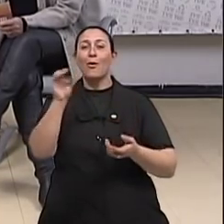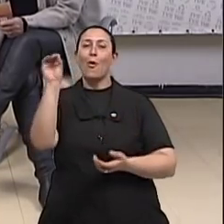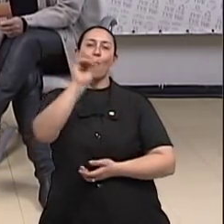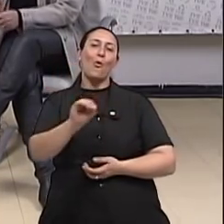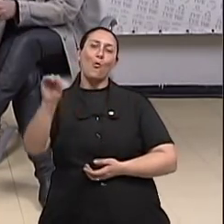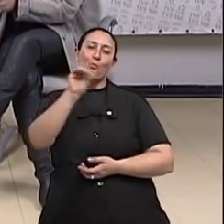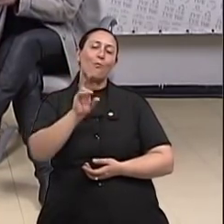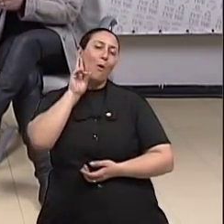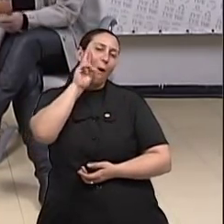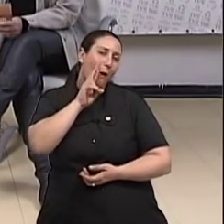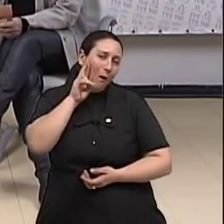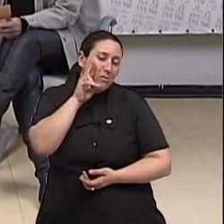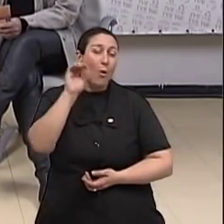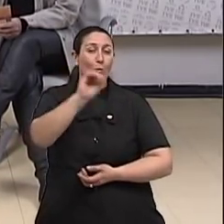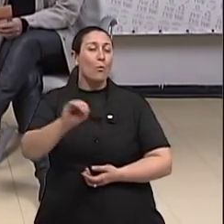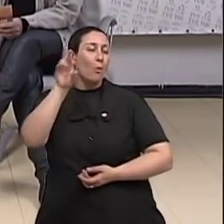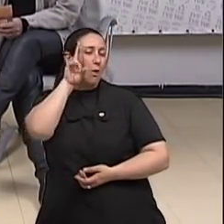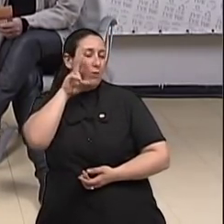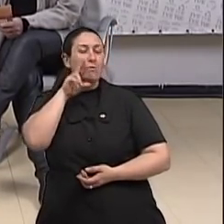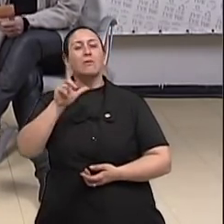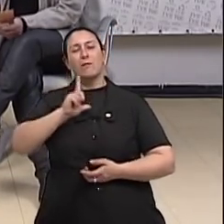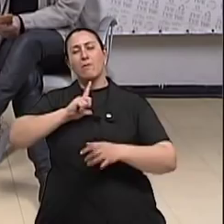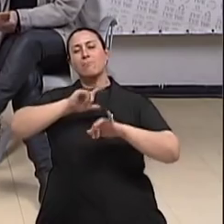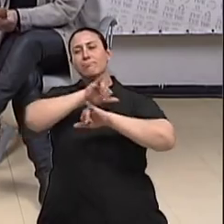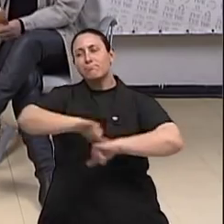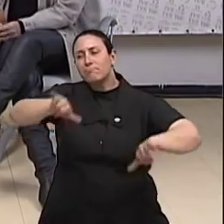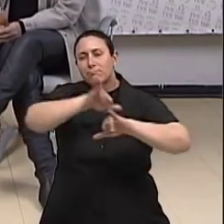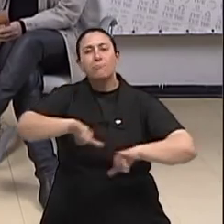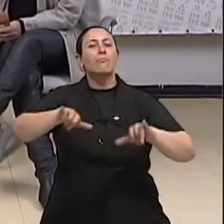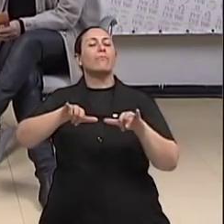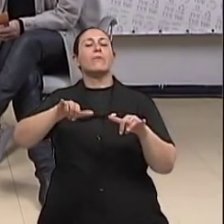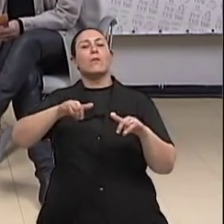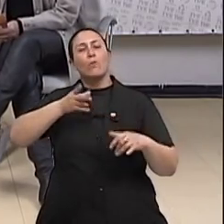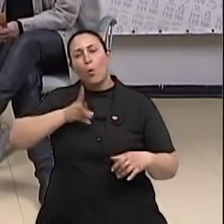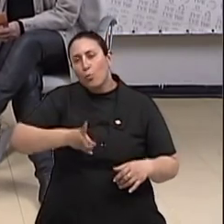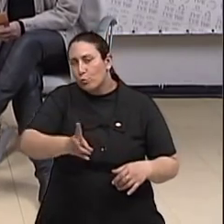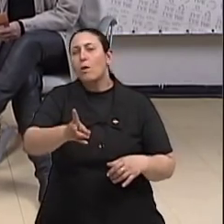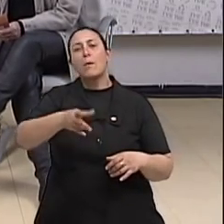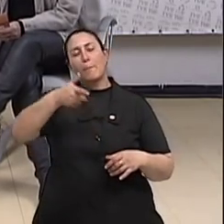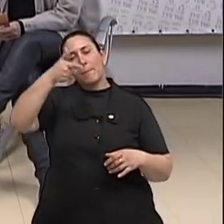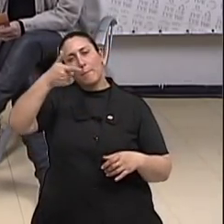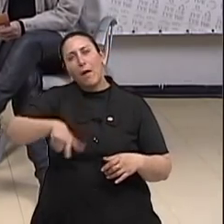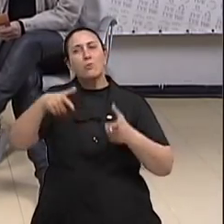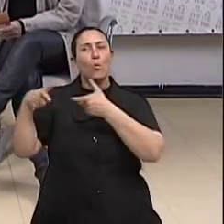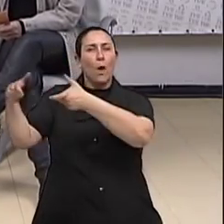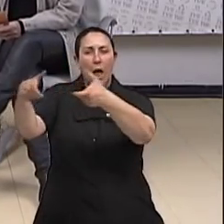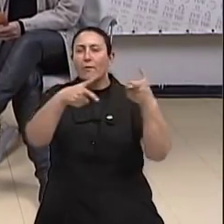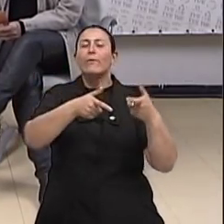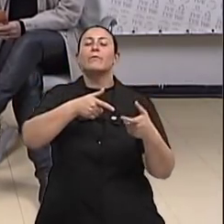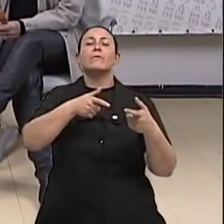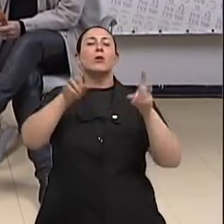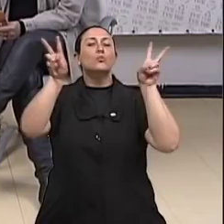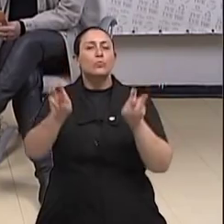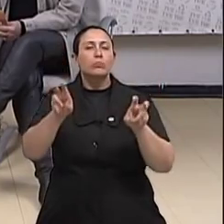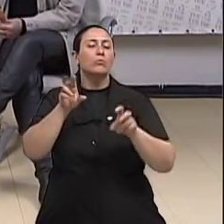Estamos em outubro. Houve uma programação muito grande, né? Vai continuar ainda em muitas localidades ainda. Vão